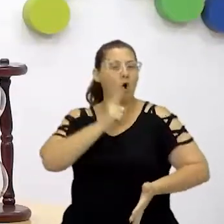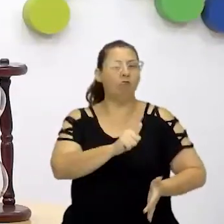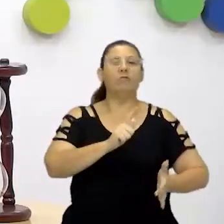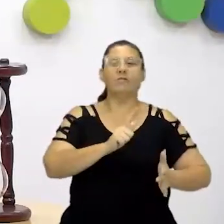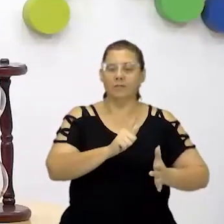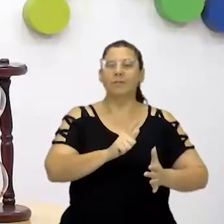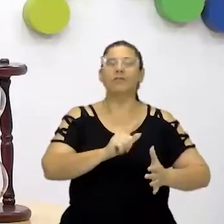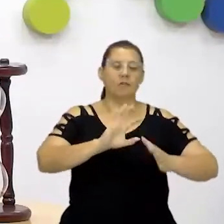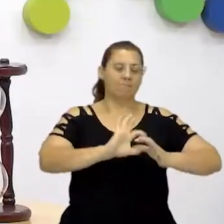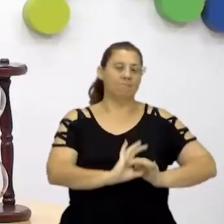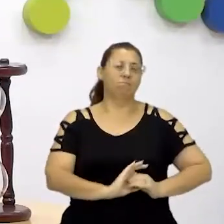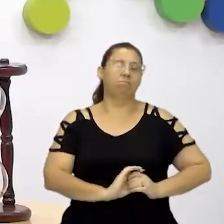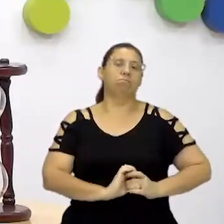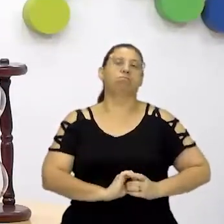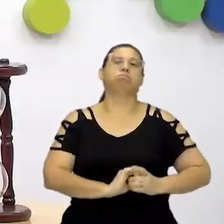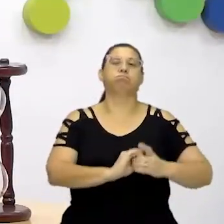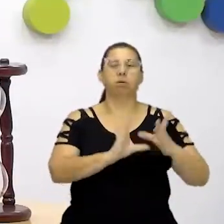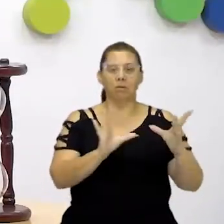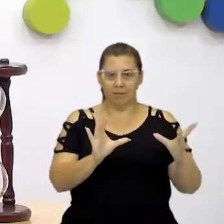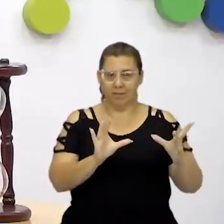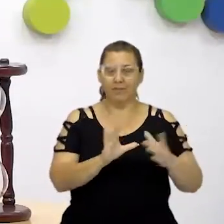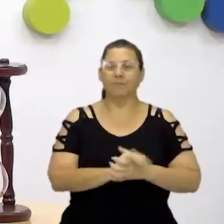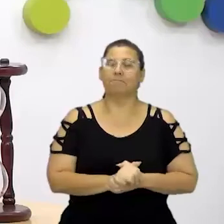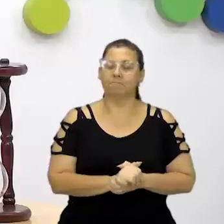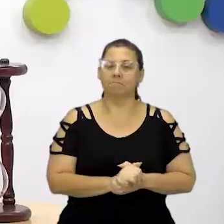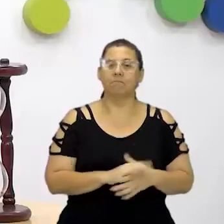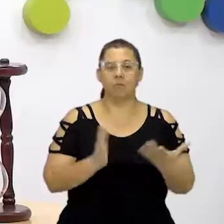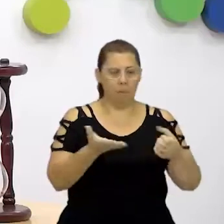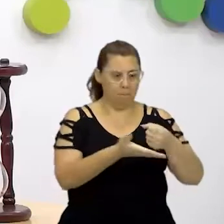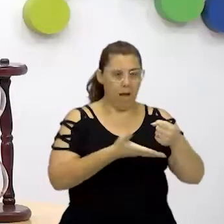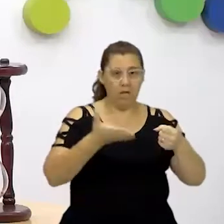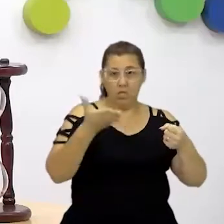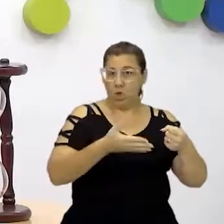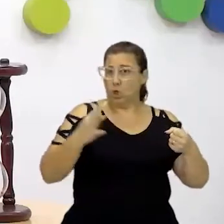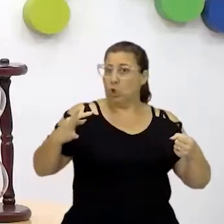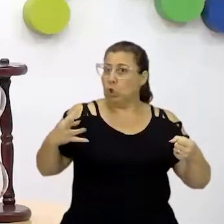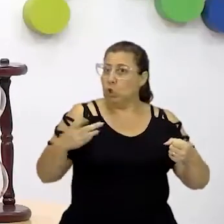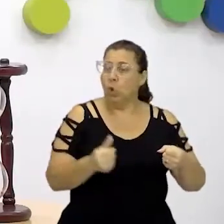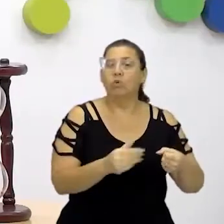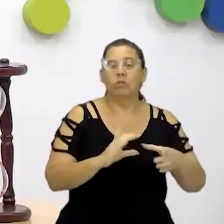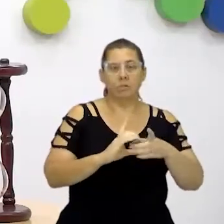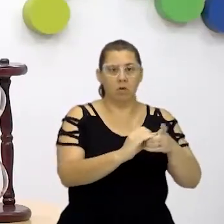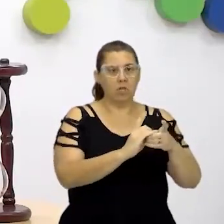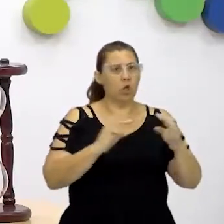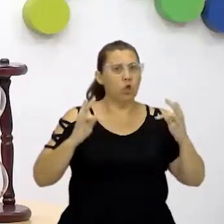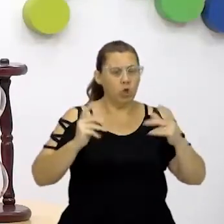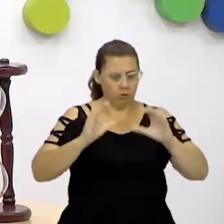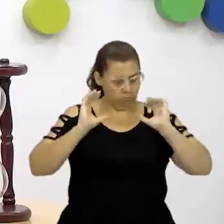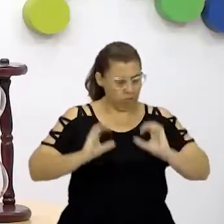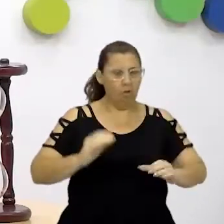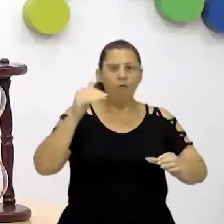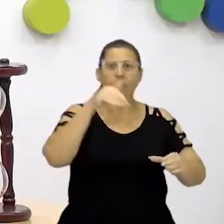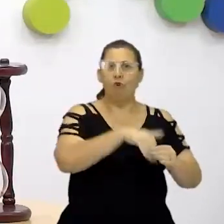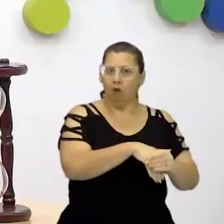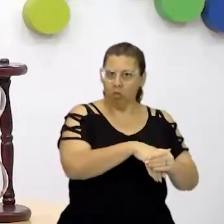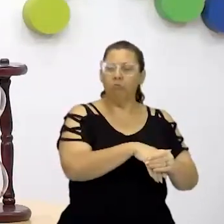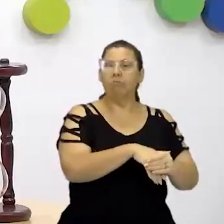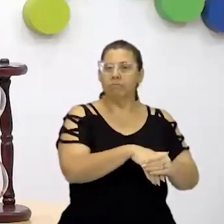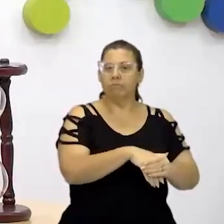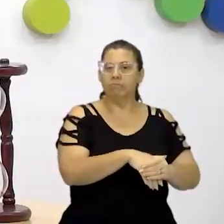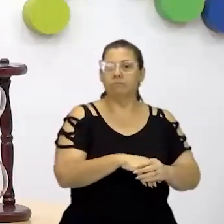hoje em um sistema baseado na democracia, onde todos os cidadãos votam. Todos os cidadãos votam.